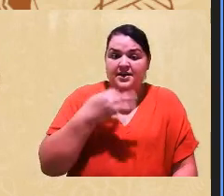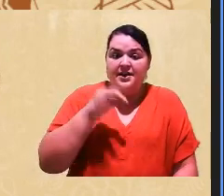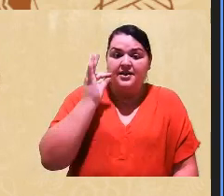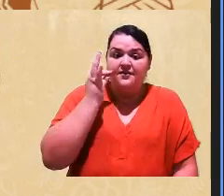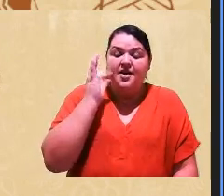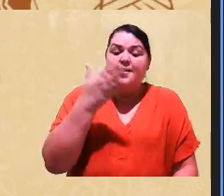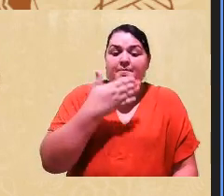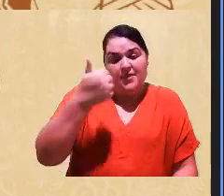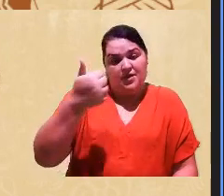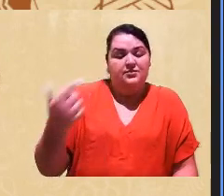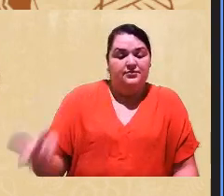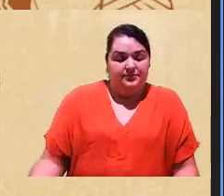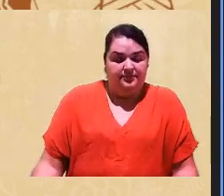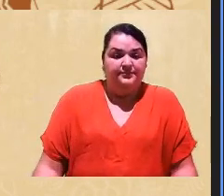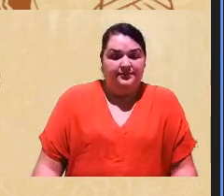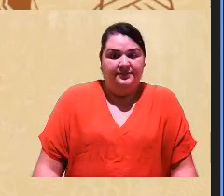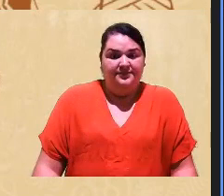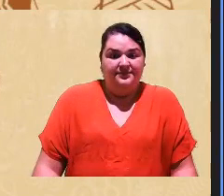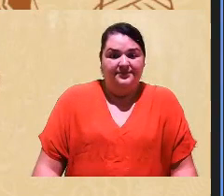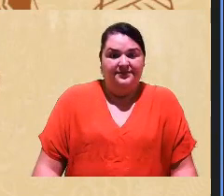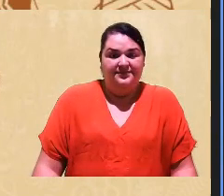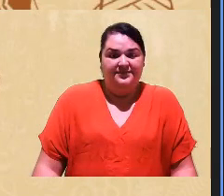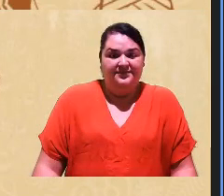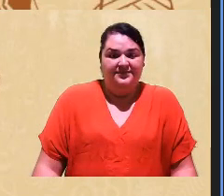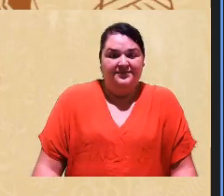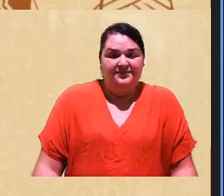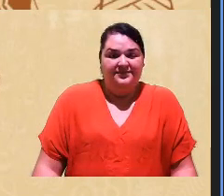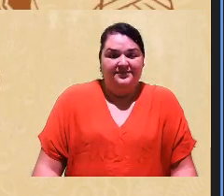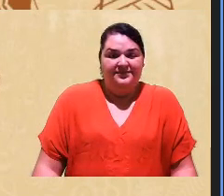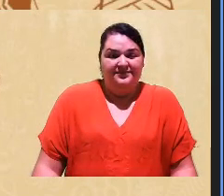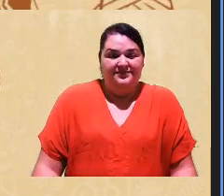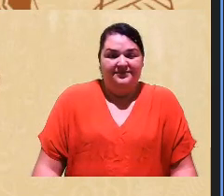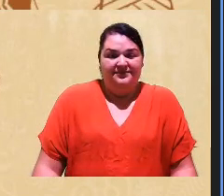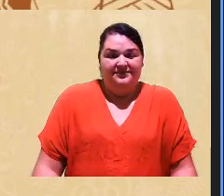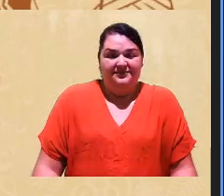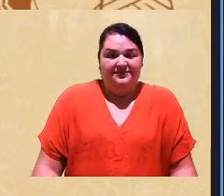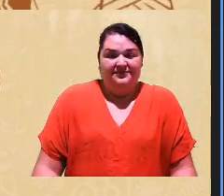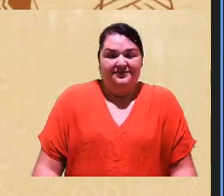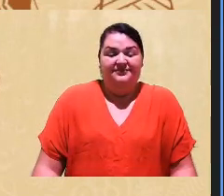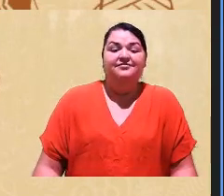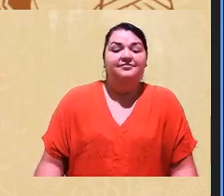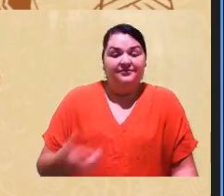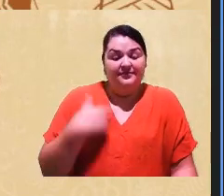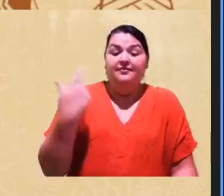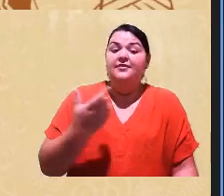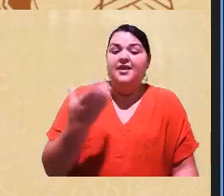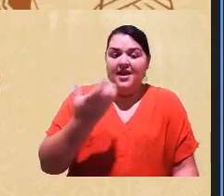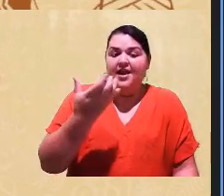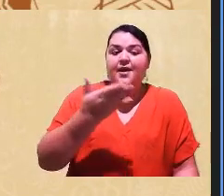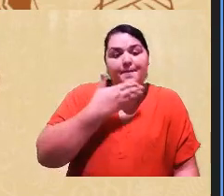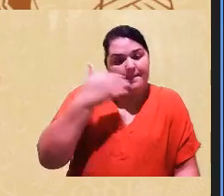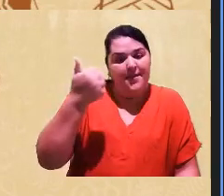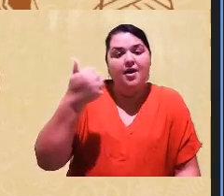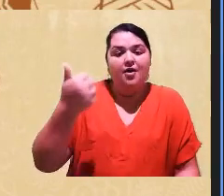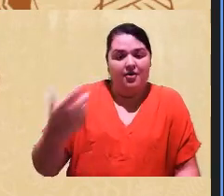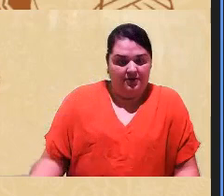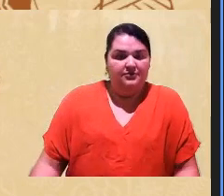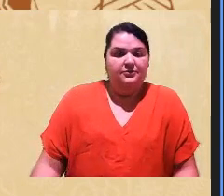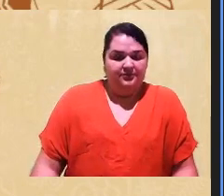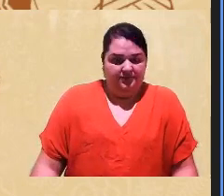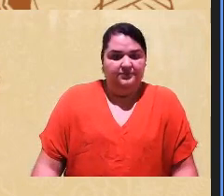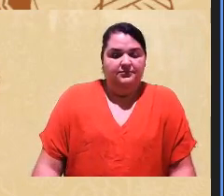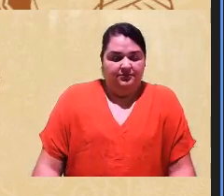viu? Não é Jesus Moura que eu estou olhando aqui para você. Nós merecemos o melhor. É esse o pressuposto.